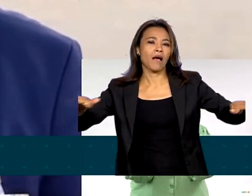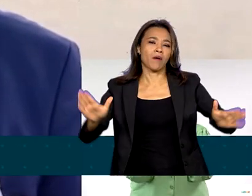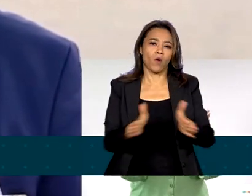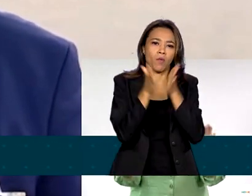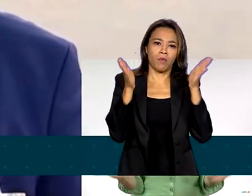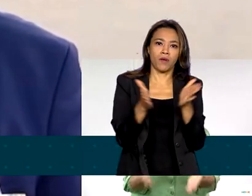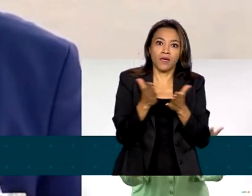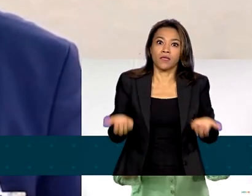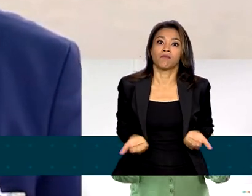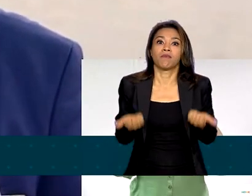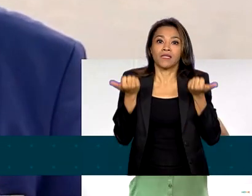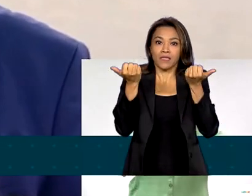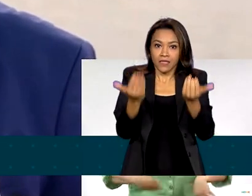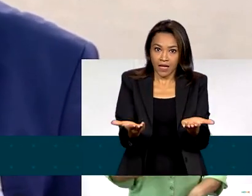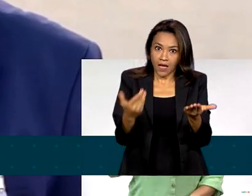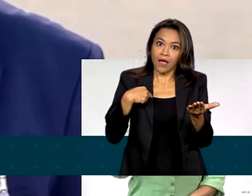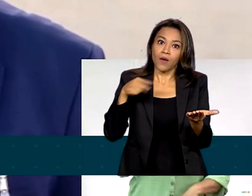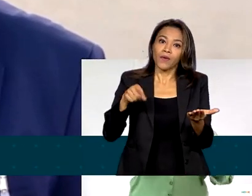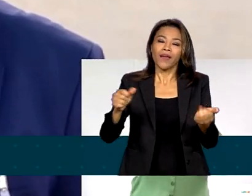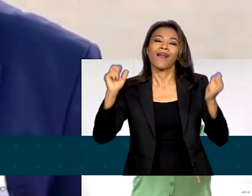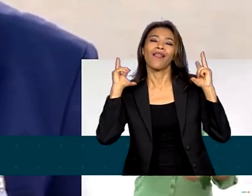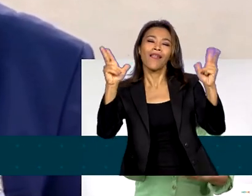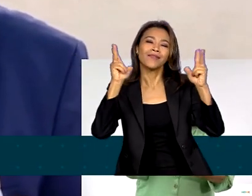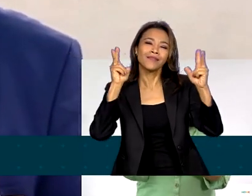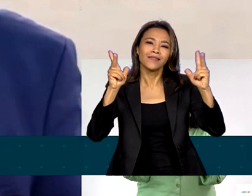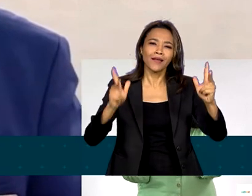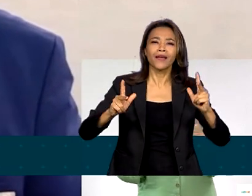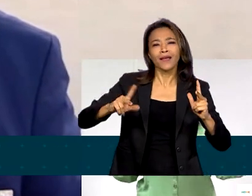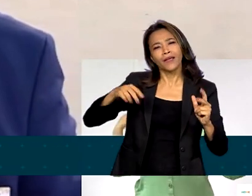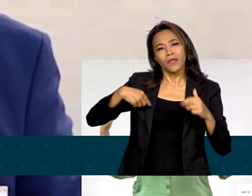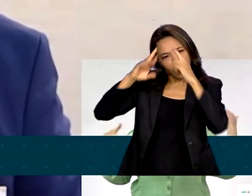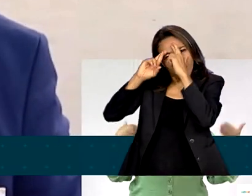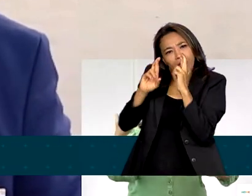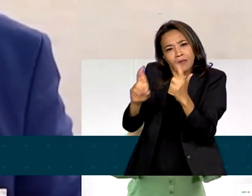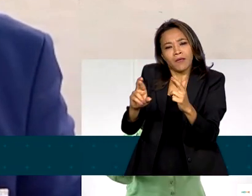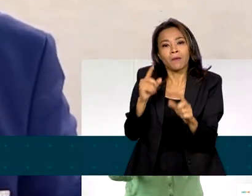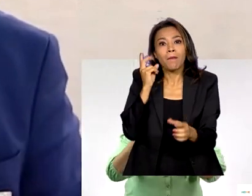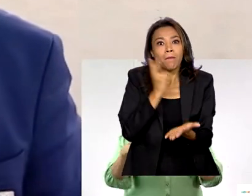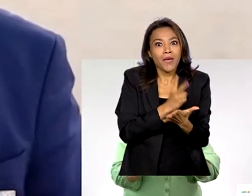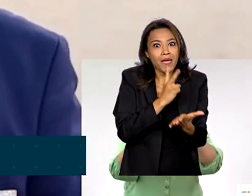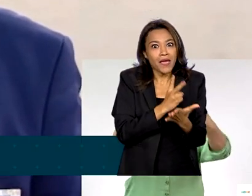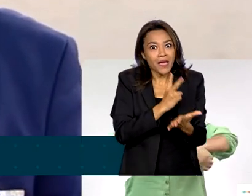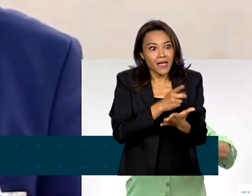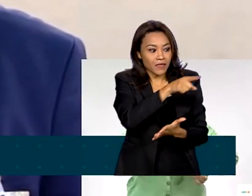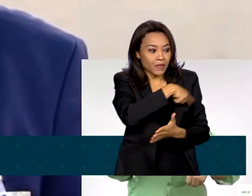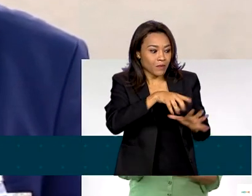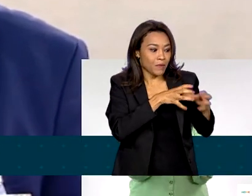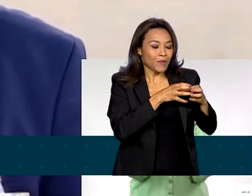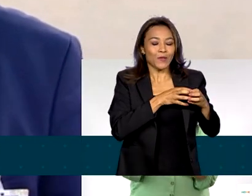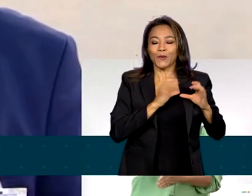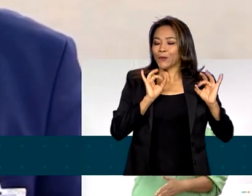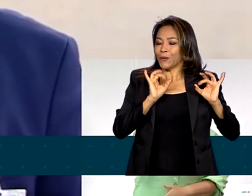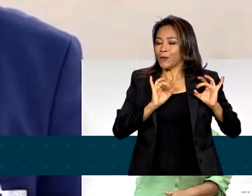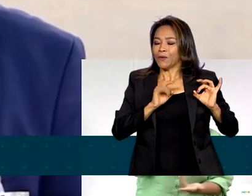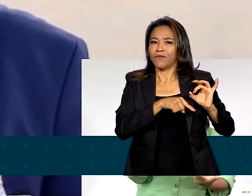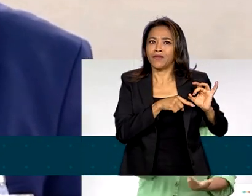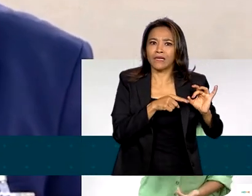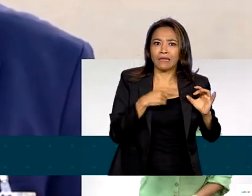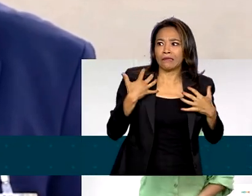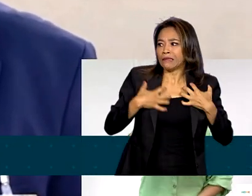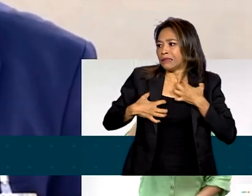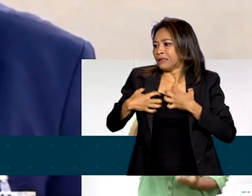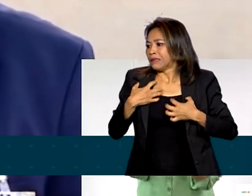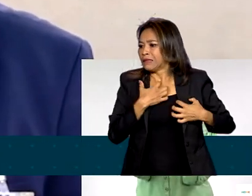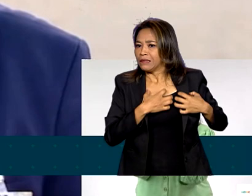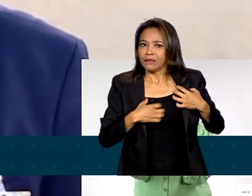a dignidade do trabalho e do lazer. Mesmo aqueles que se acham privilegiados vivem hoje inseguros e adoecidos por um modo